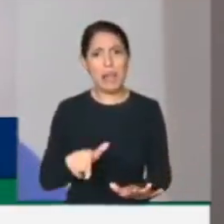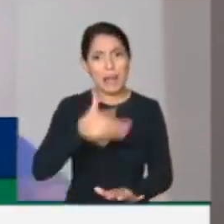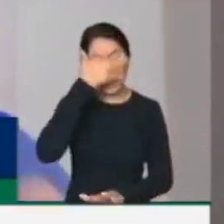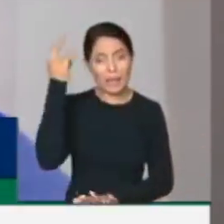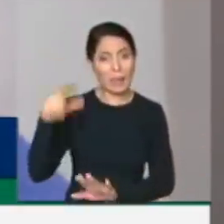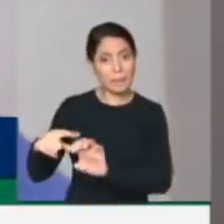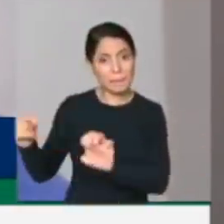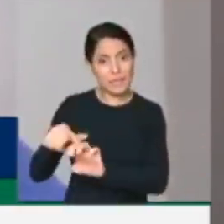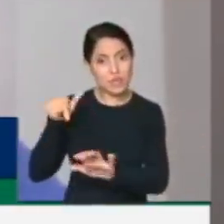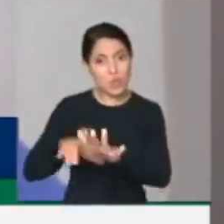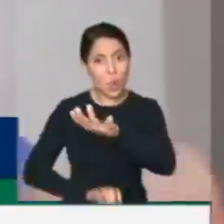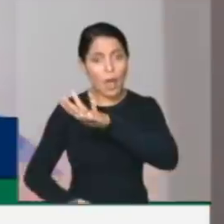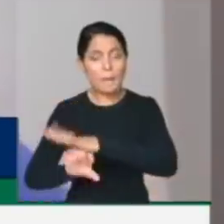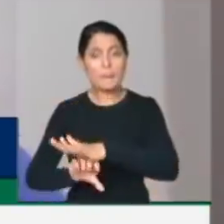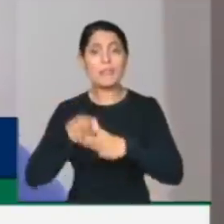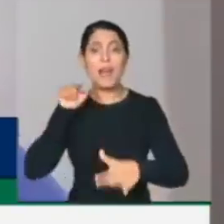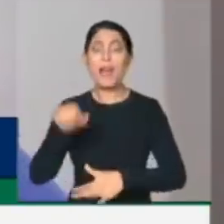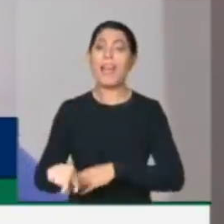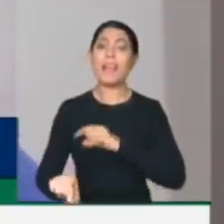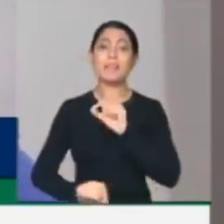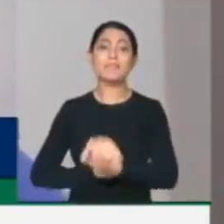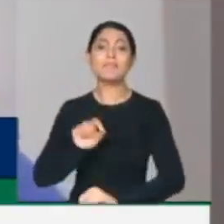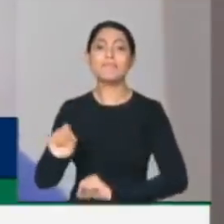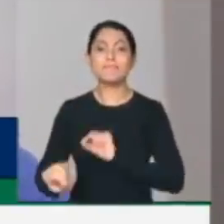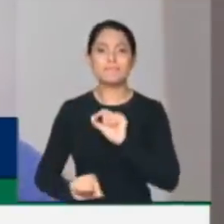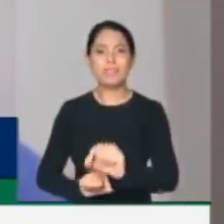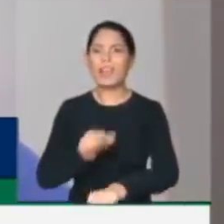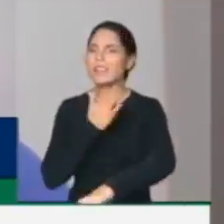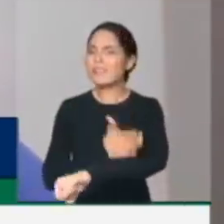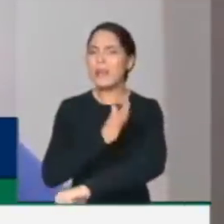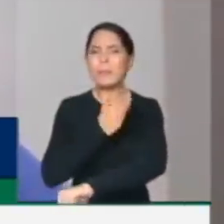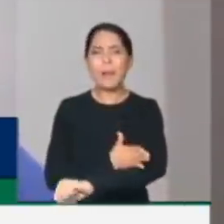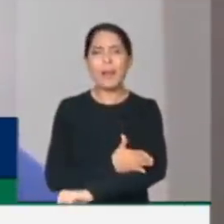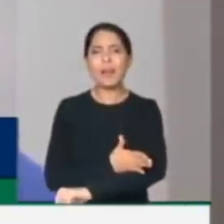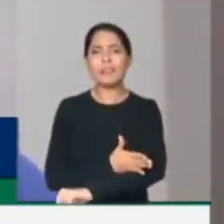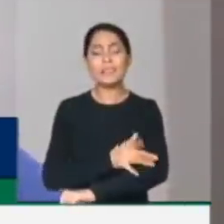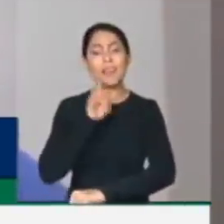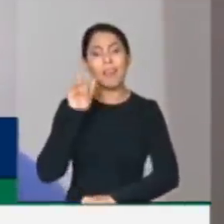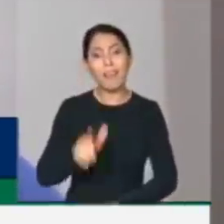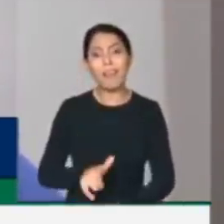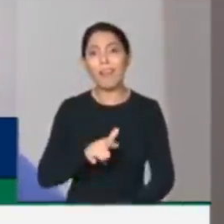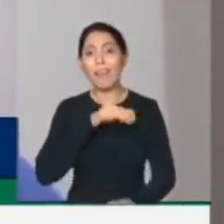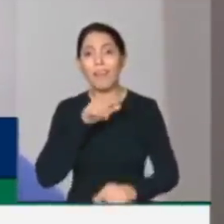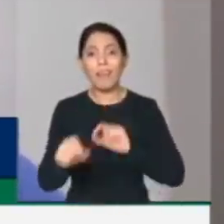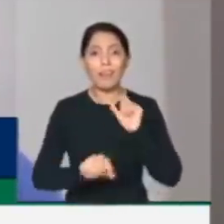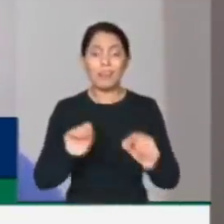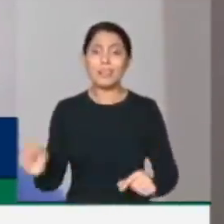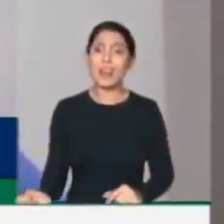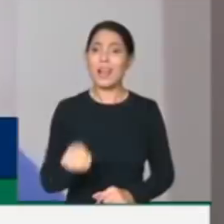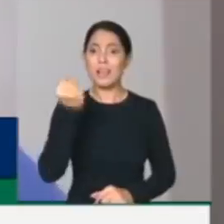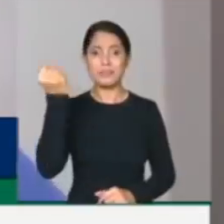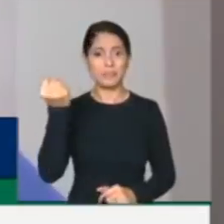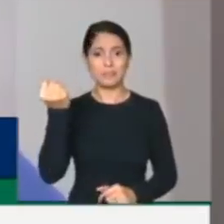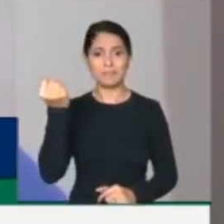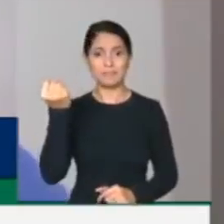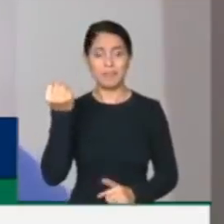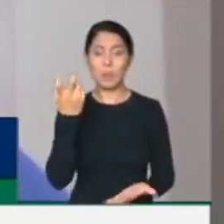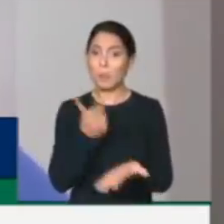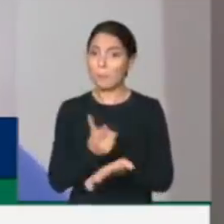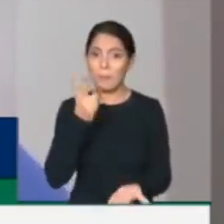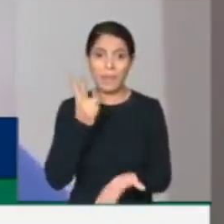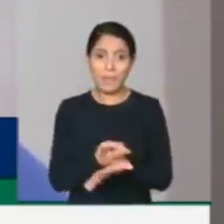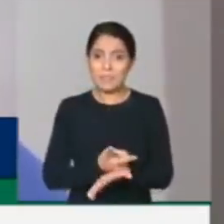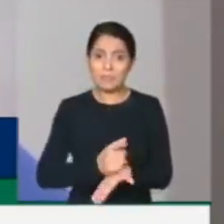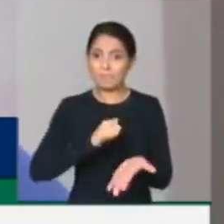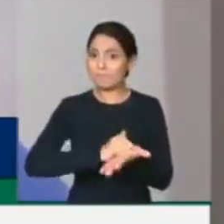tem, na prática, hoje, segundo a legislação, uma infração gravíssima, na prática, estão a mesma canetada que uma infração leve. E